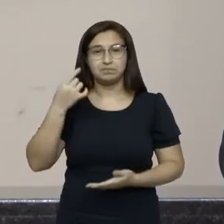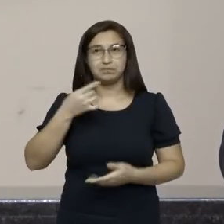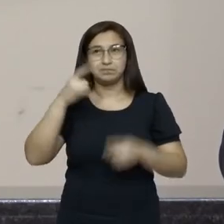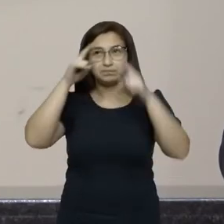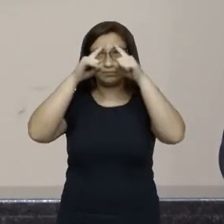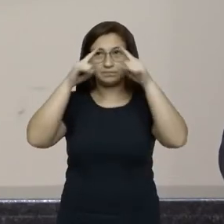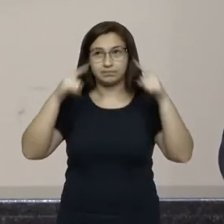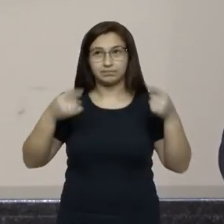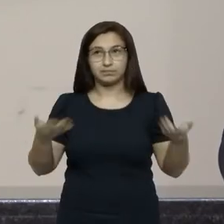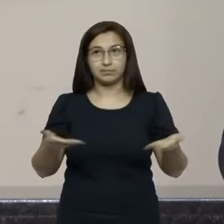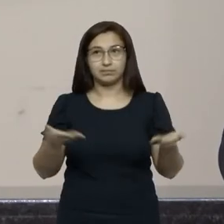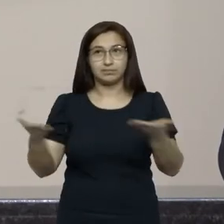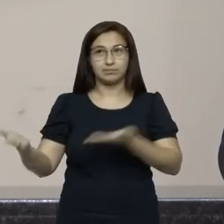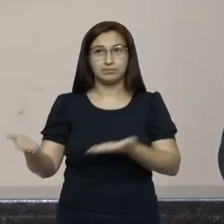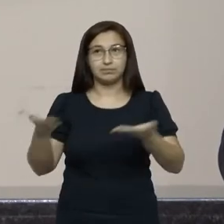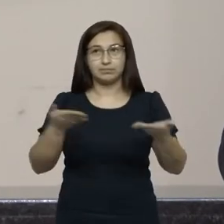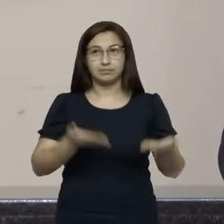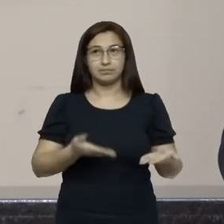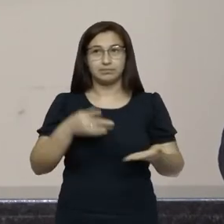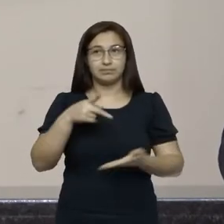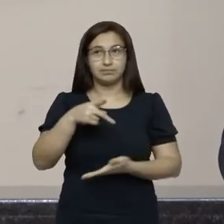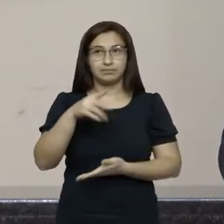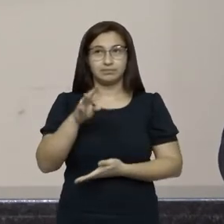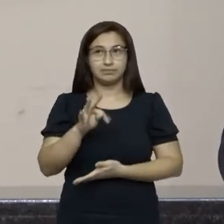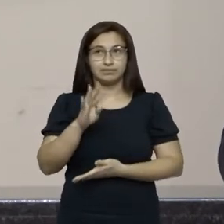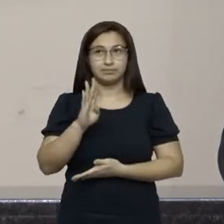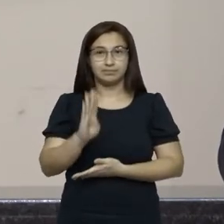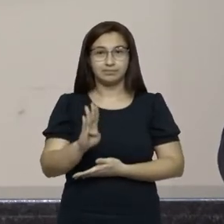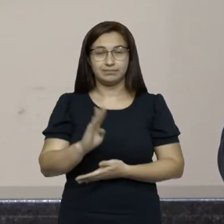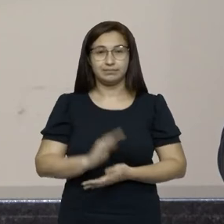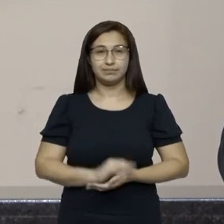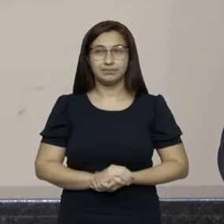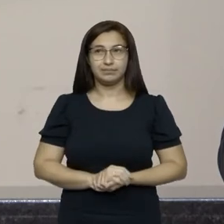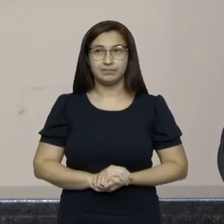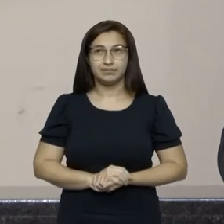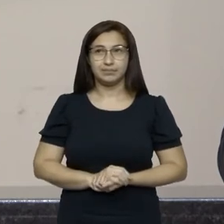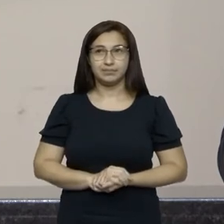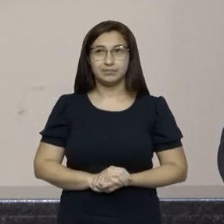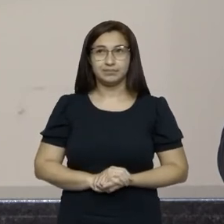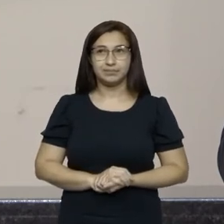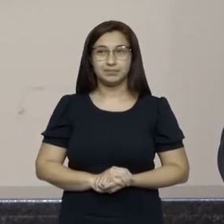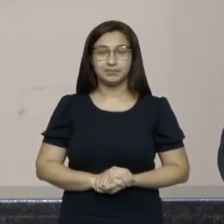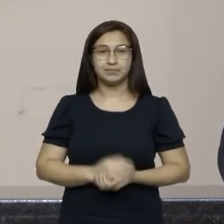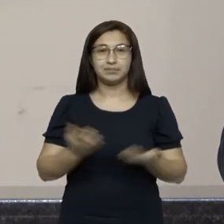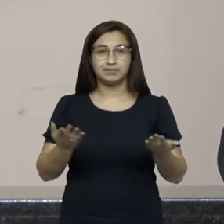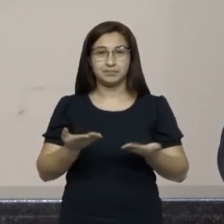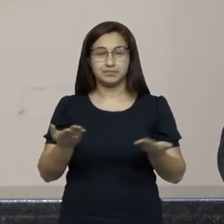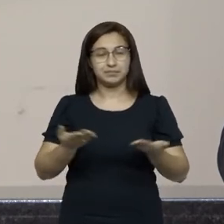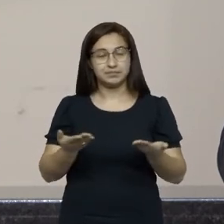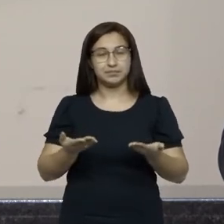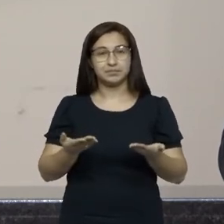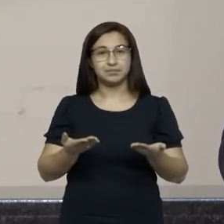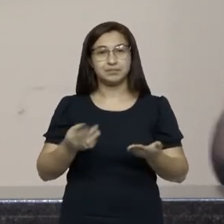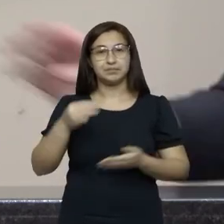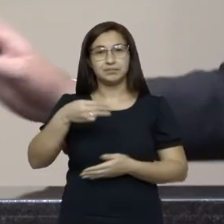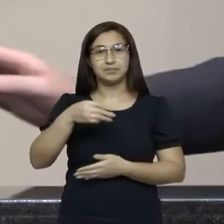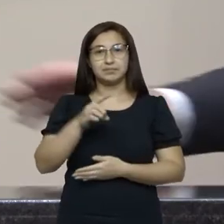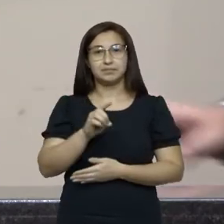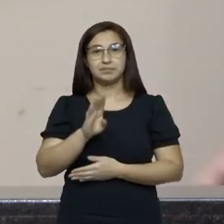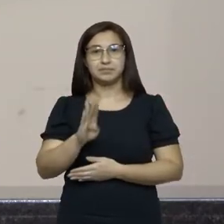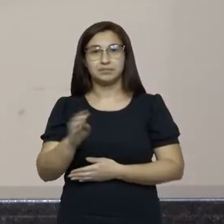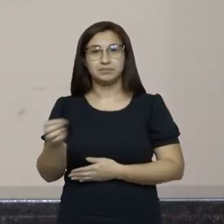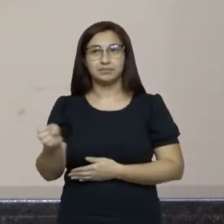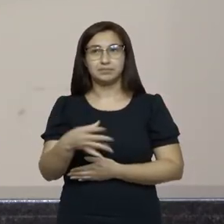próximo horário pertence ao PTB próximo horário ao bloco MDB novo